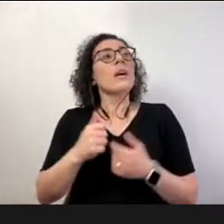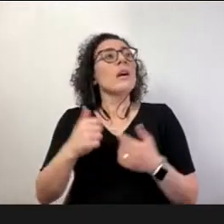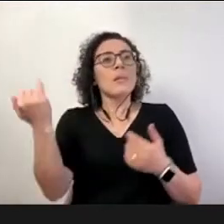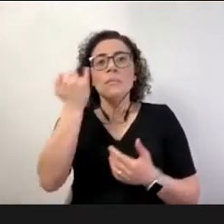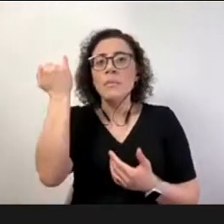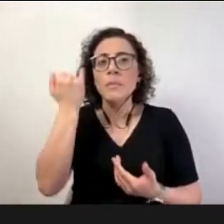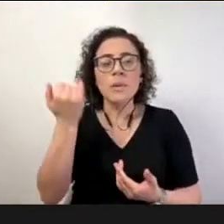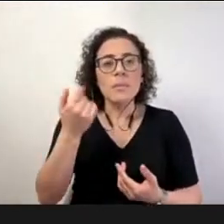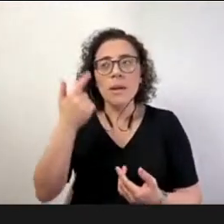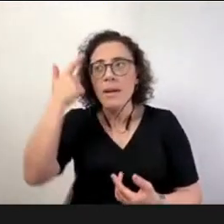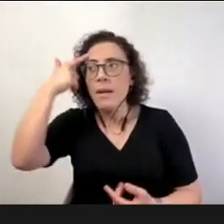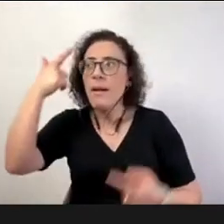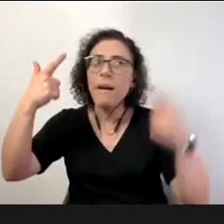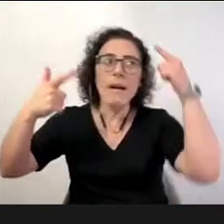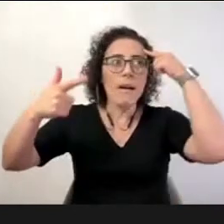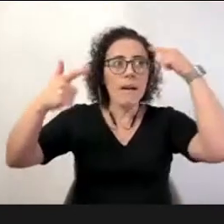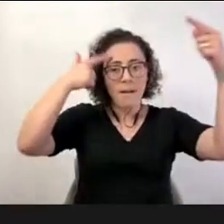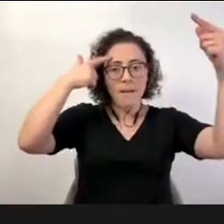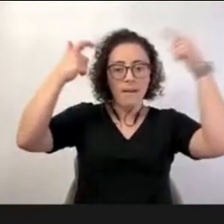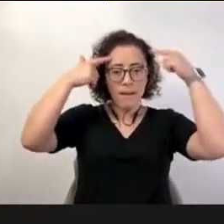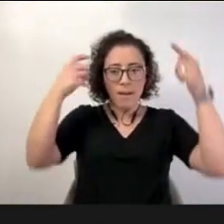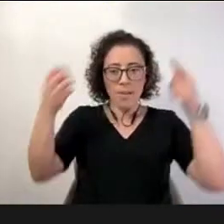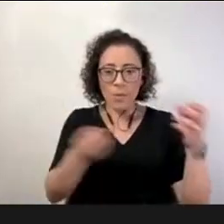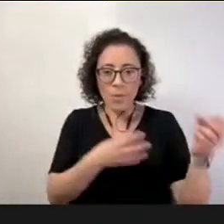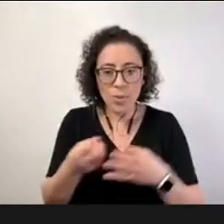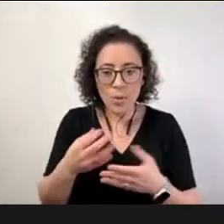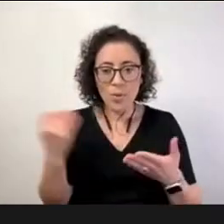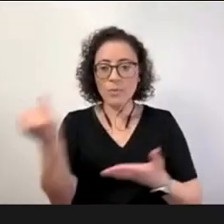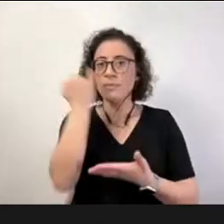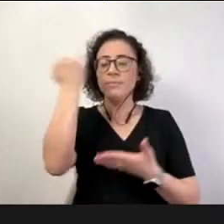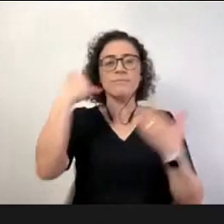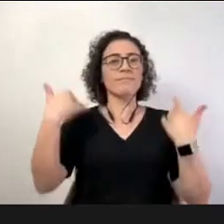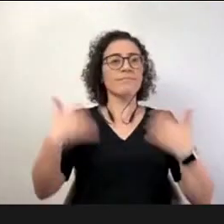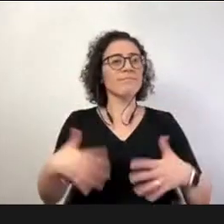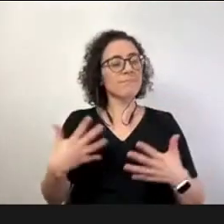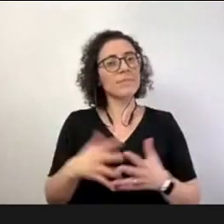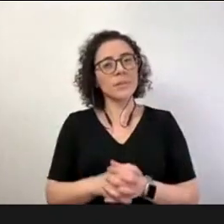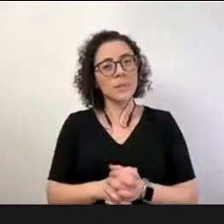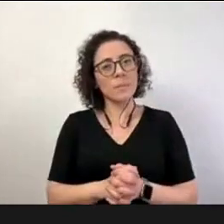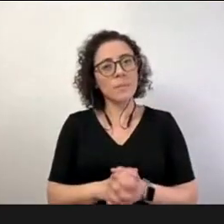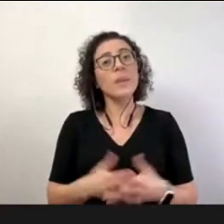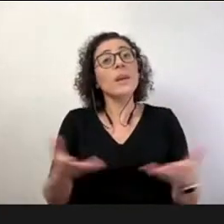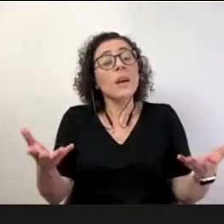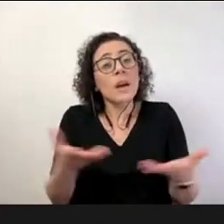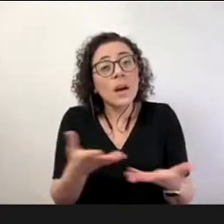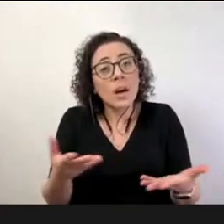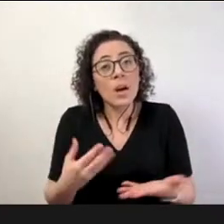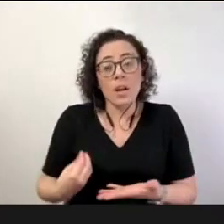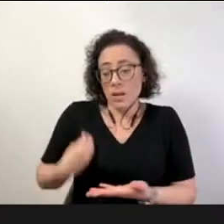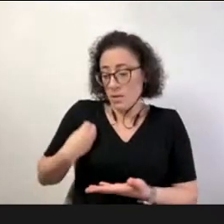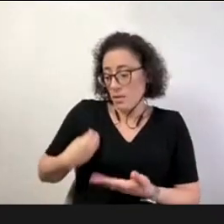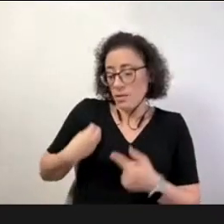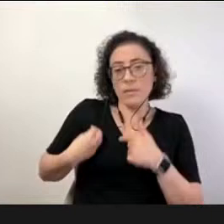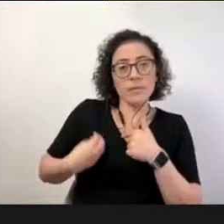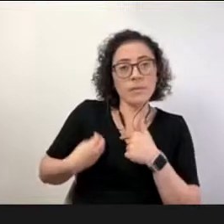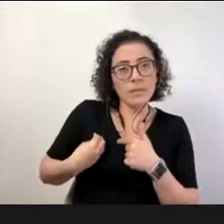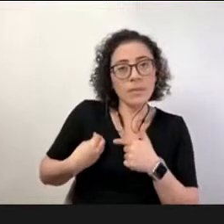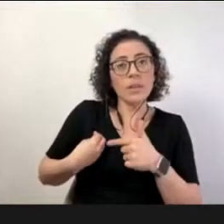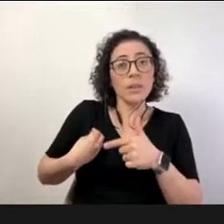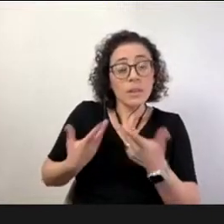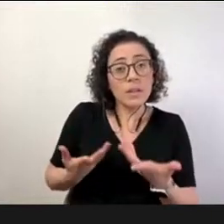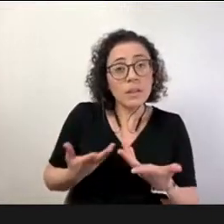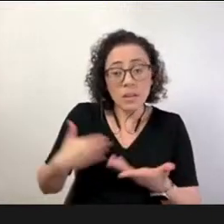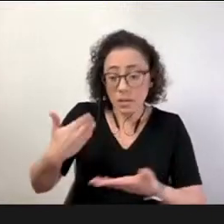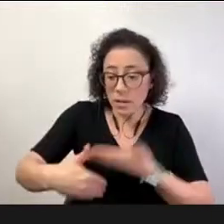em contextos que a gente fala não somente incertos mas agora vivenciando principalmente a questão de formatos né que